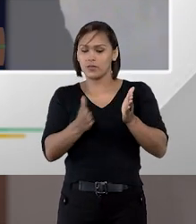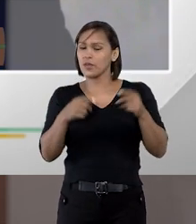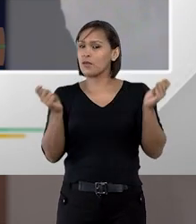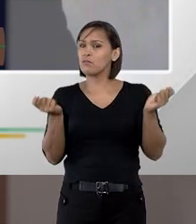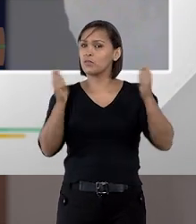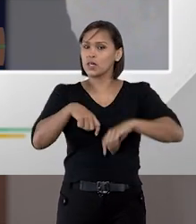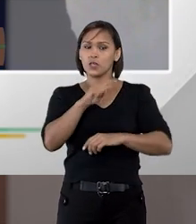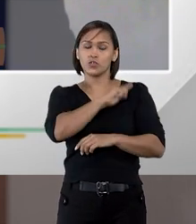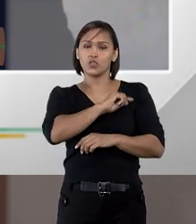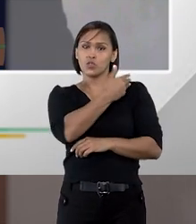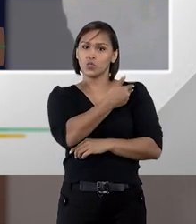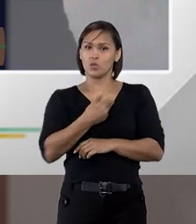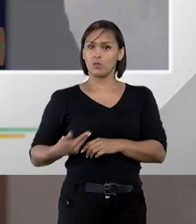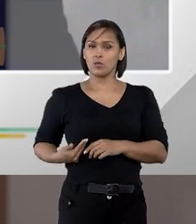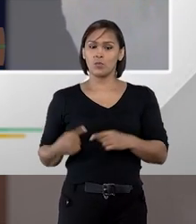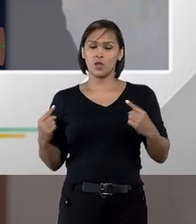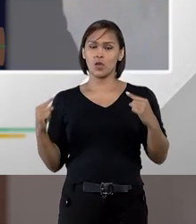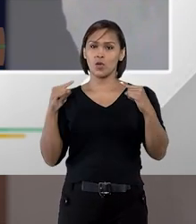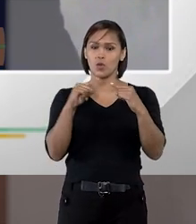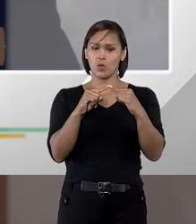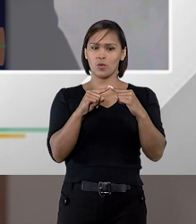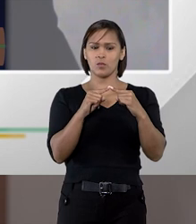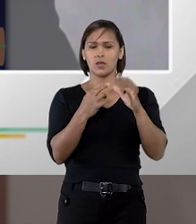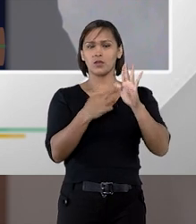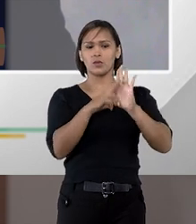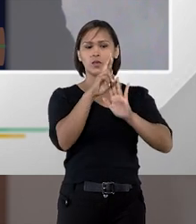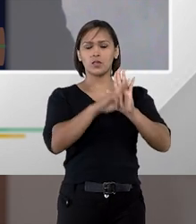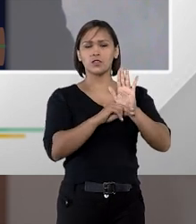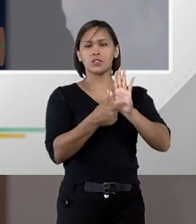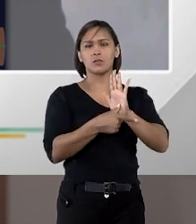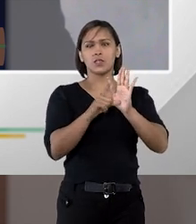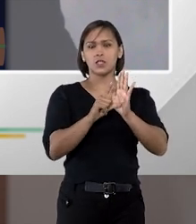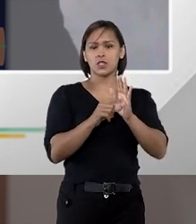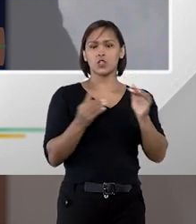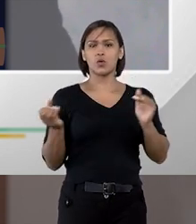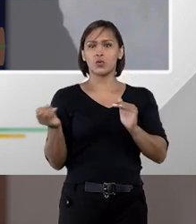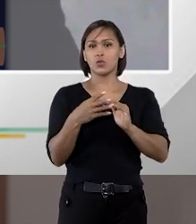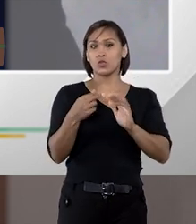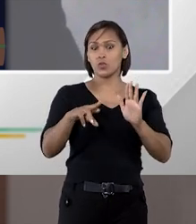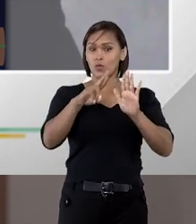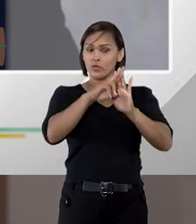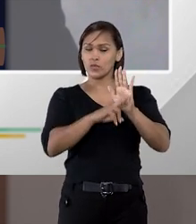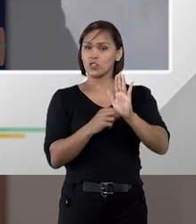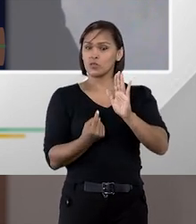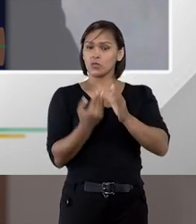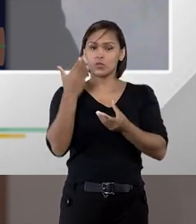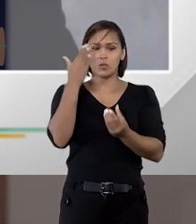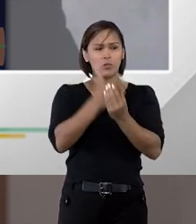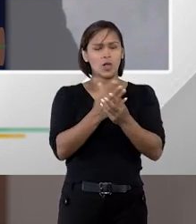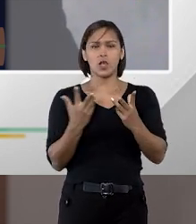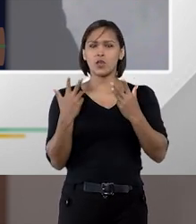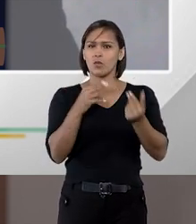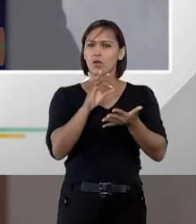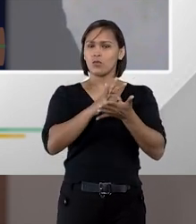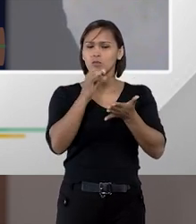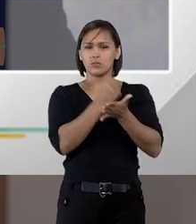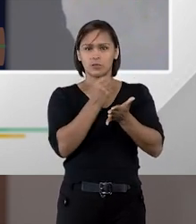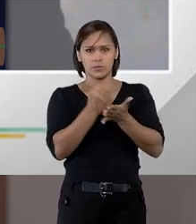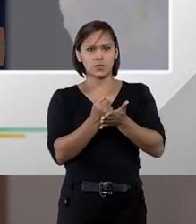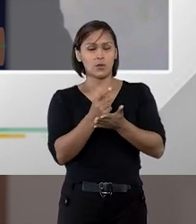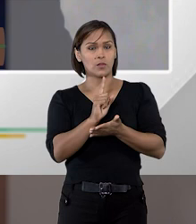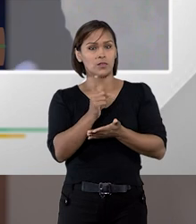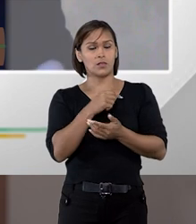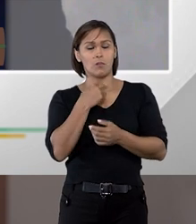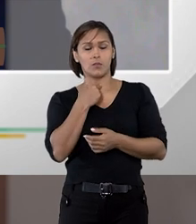permite que o gestor público combine o regime anterior de licitações com o novo regime no mesmo procedimento de contratação.